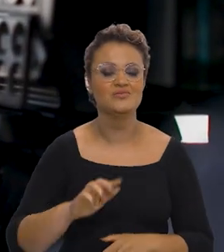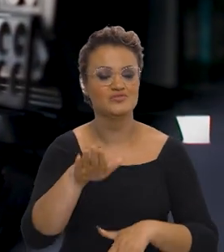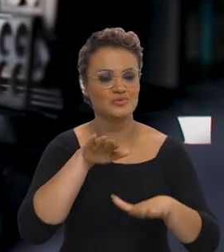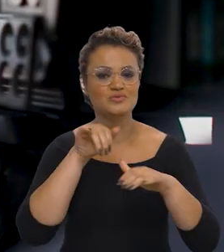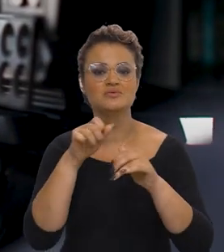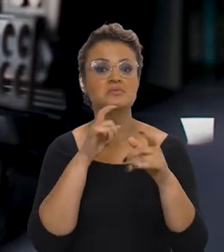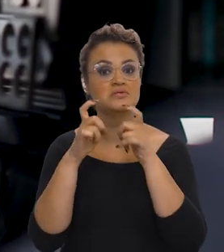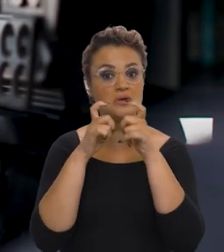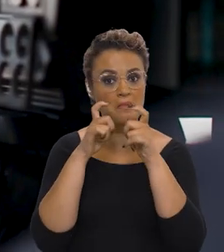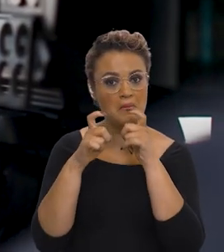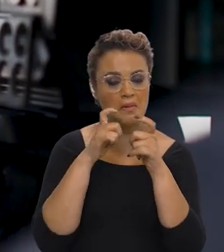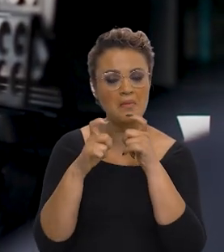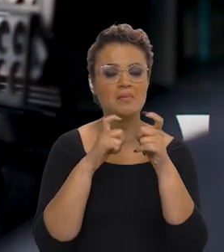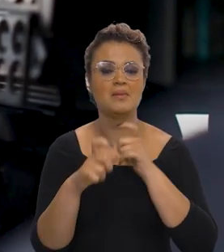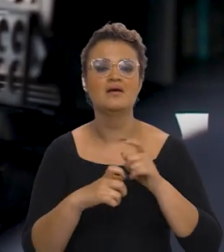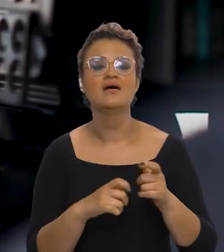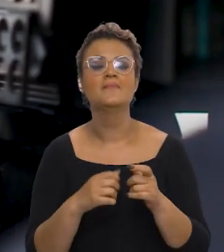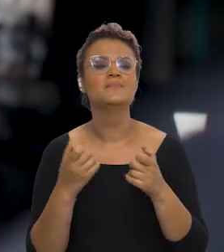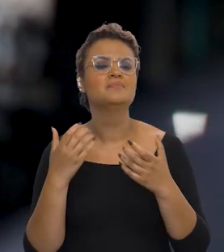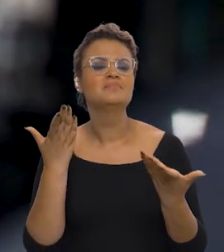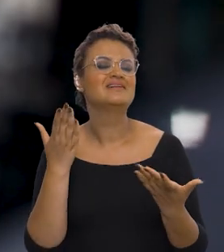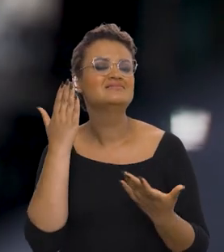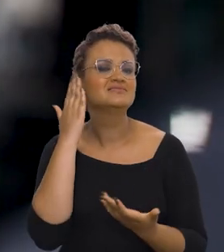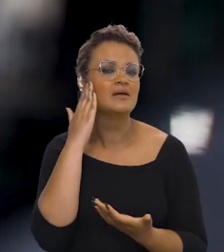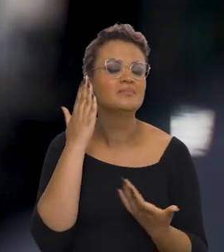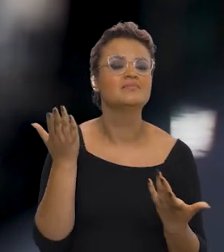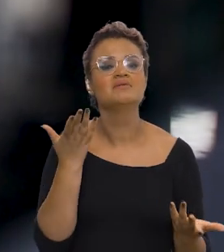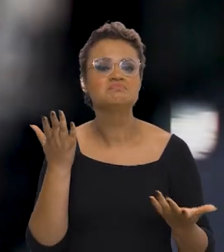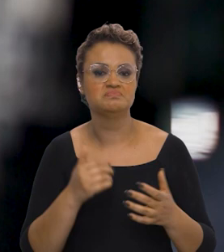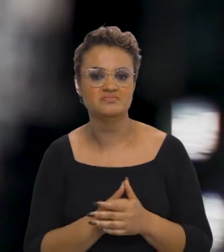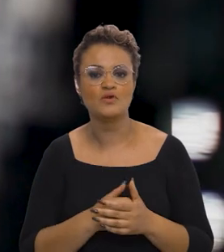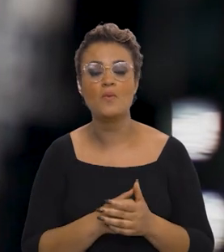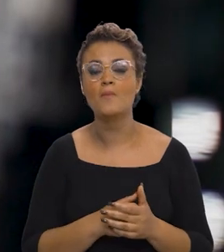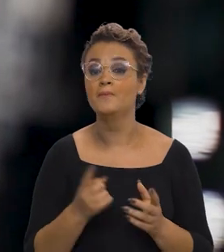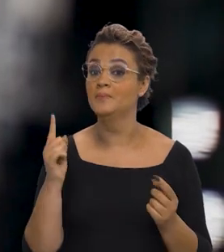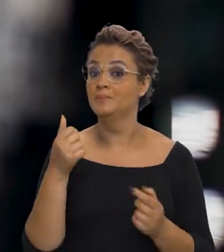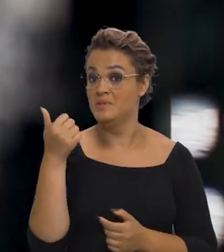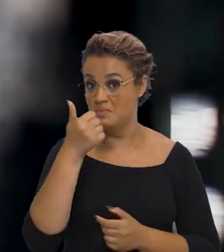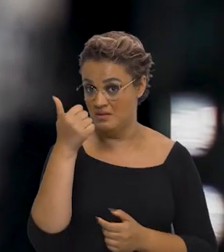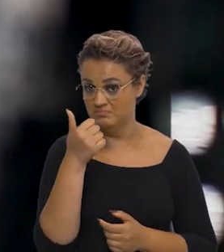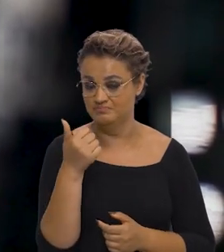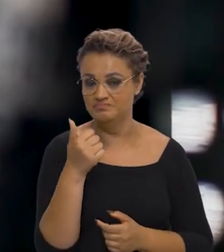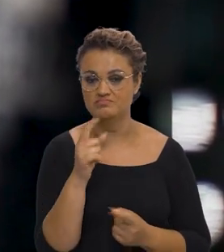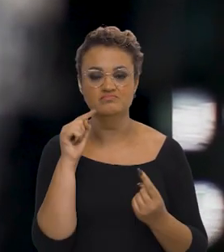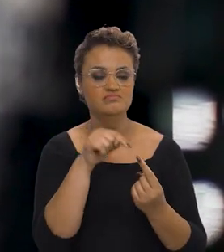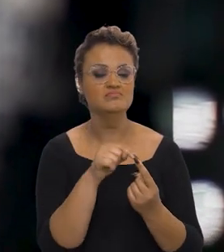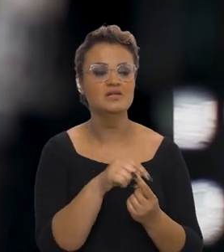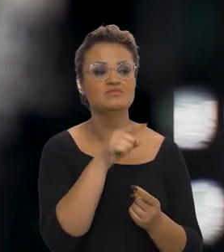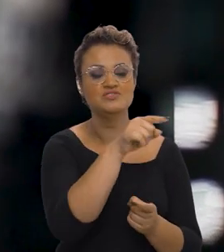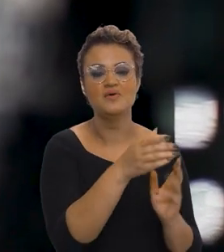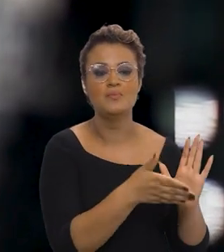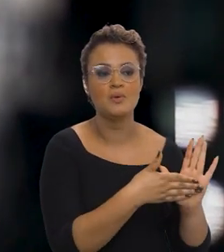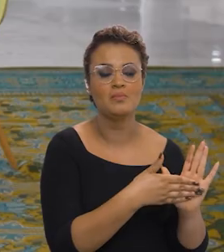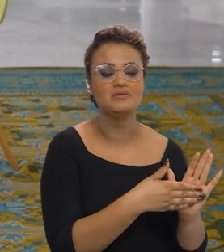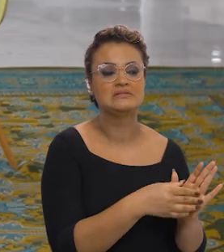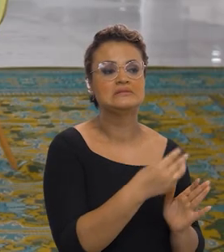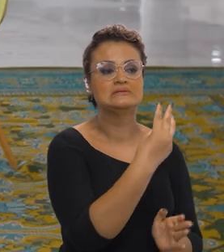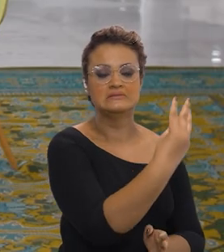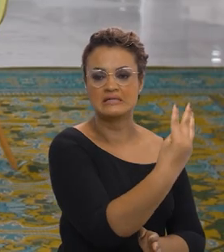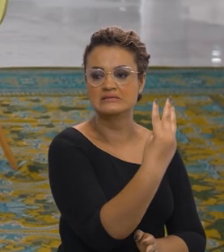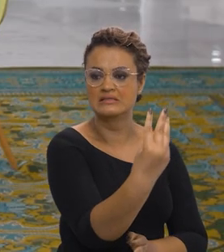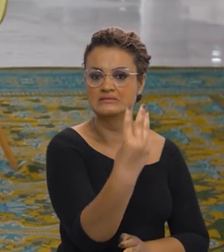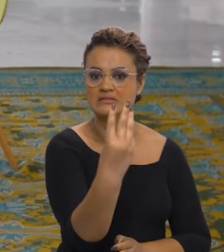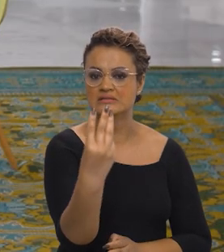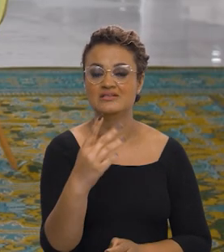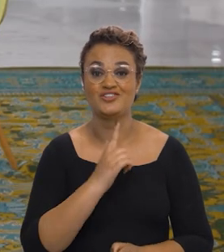aqui, a gente se reuniu com as equipes exatamente para entender. A ideia inicial era que fossem três demandas de cada